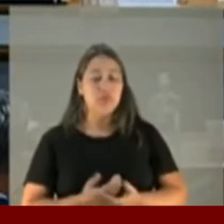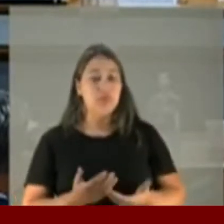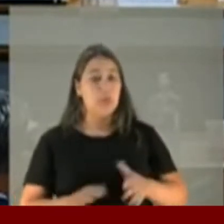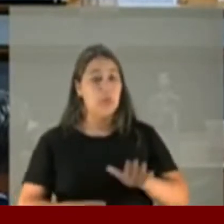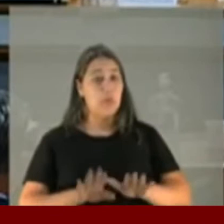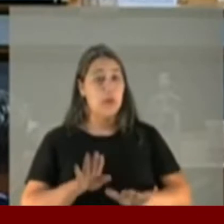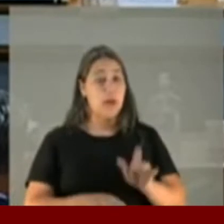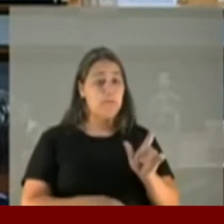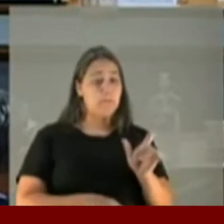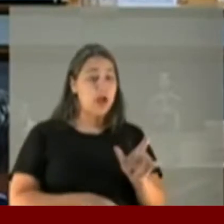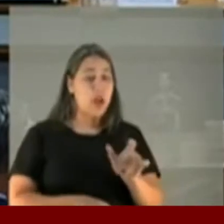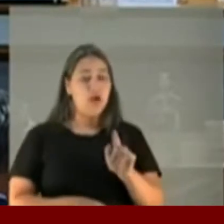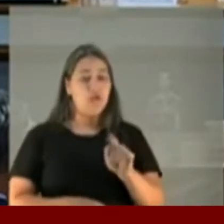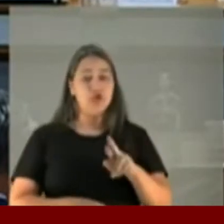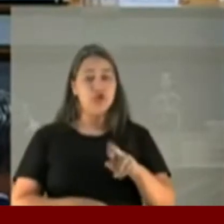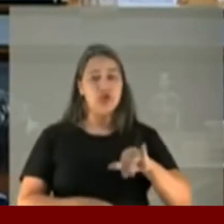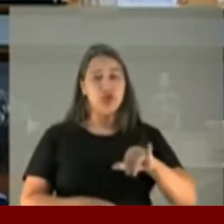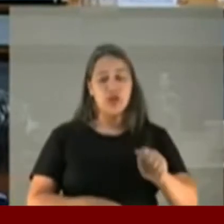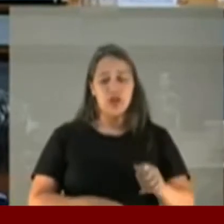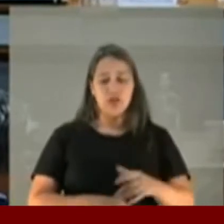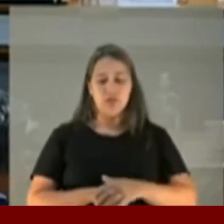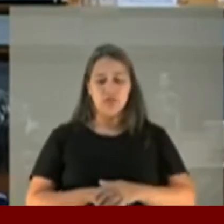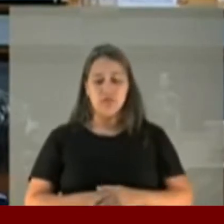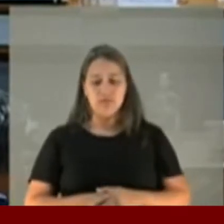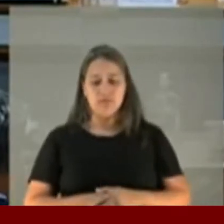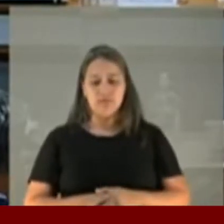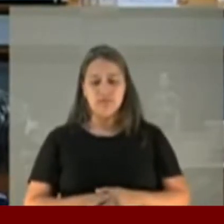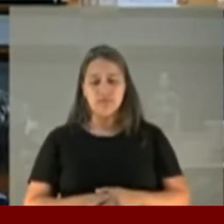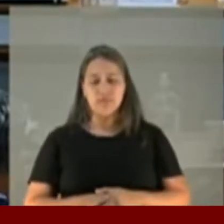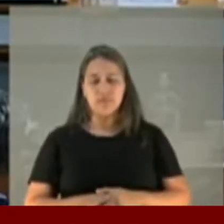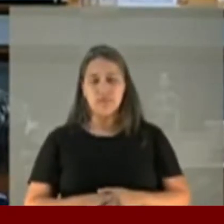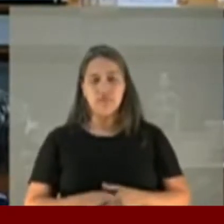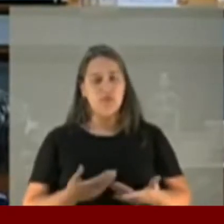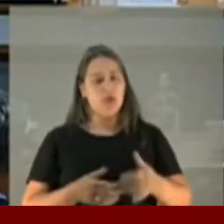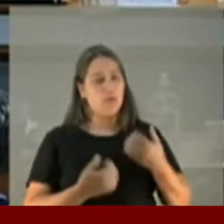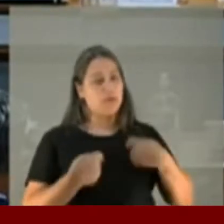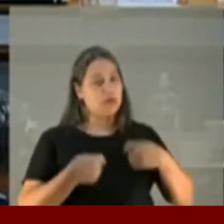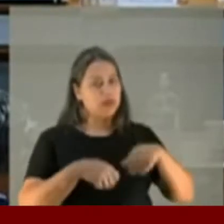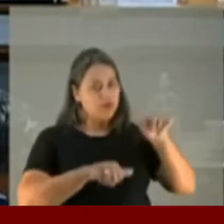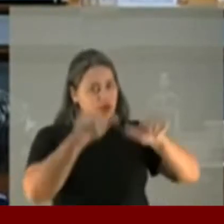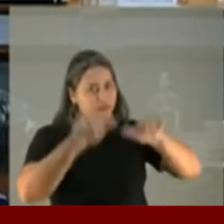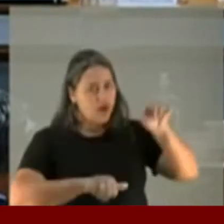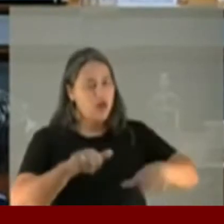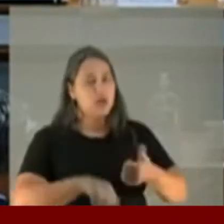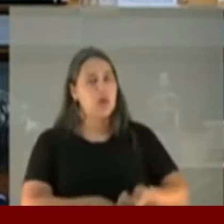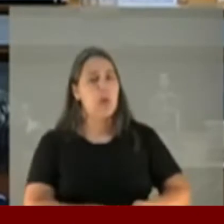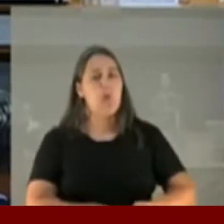fala, desgastou muito meu irmão. Não, eu Eu acho que a precisa fazer a avaliação melhor desse áudio.